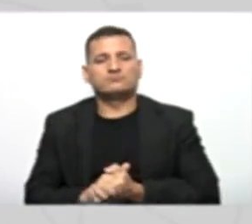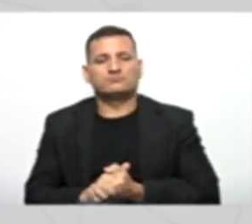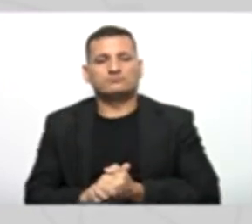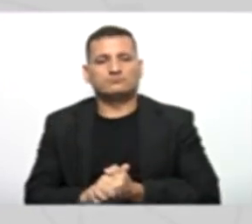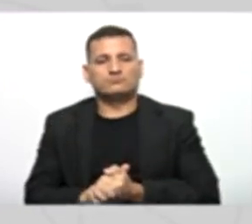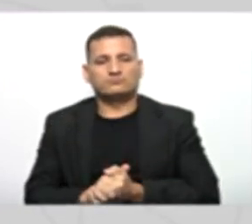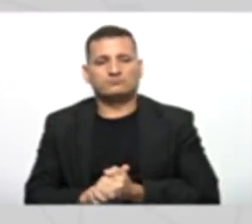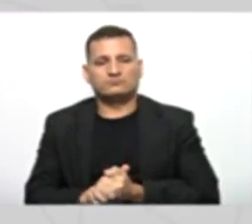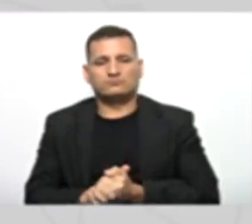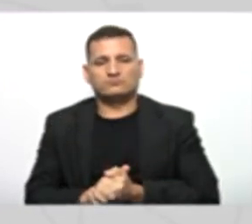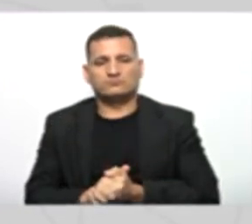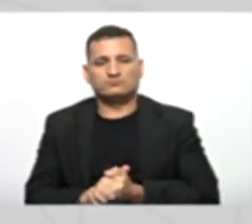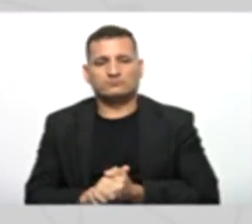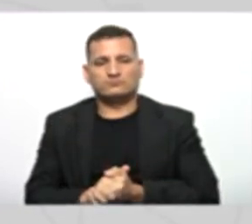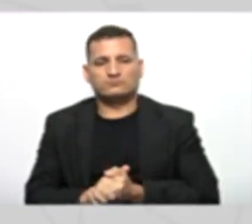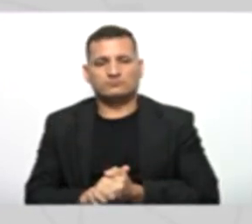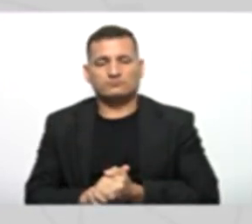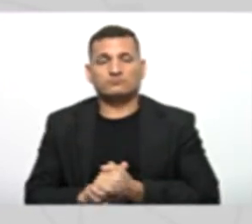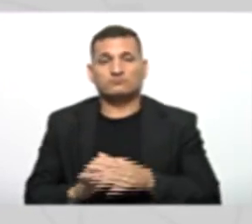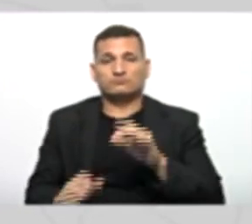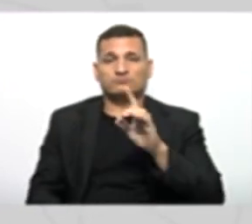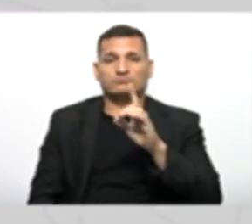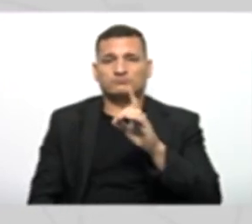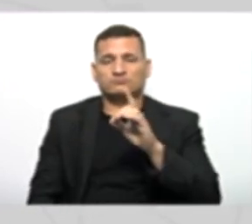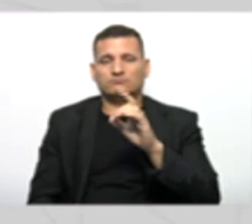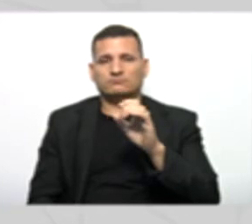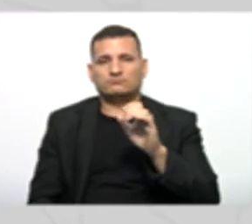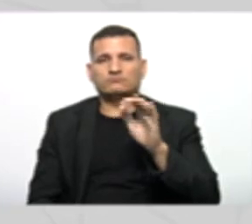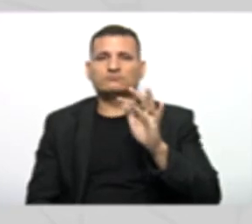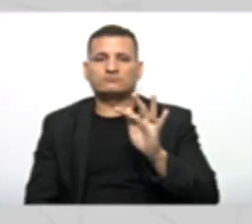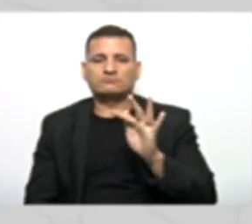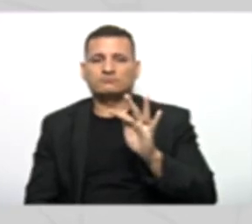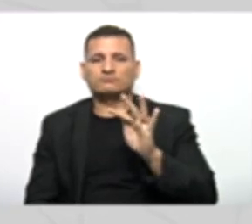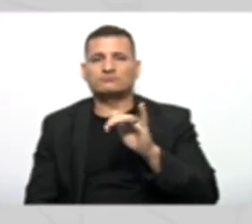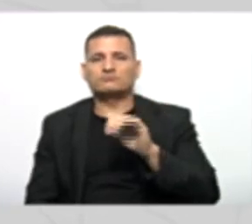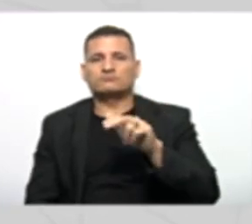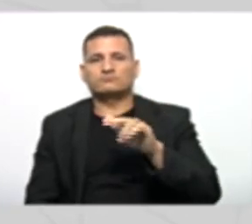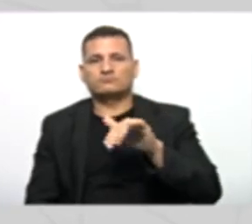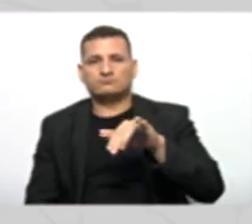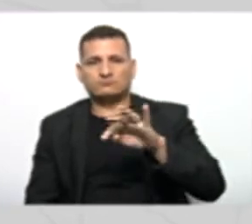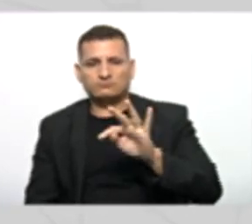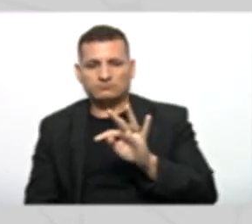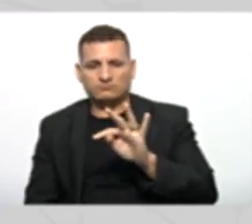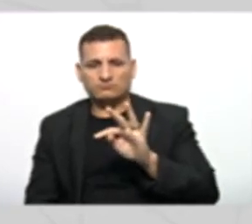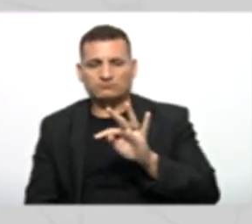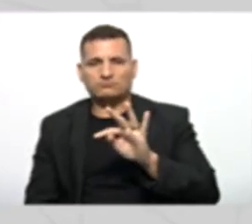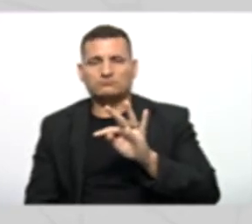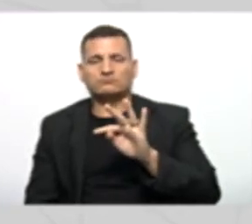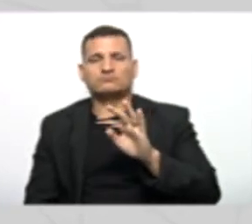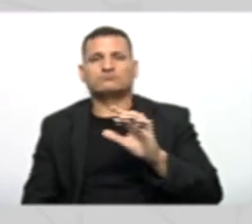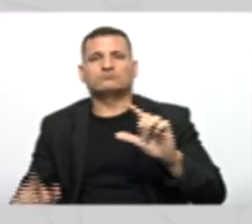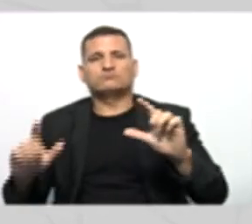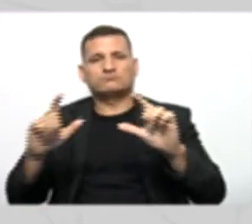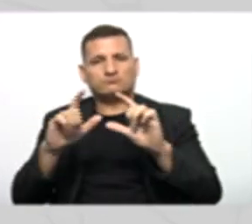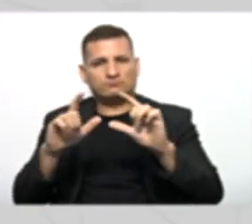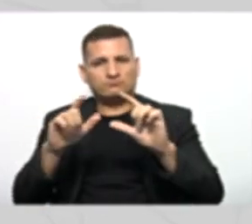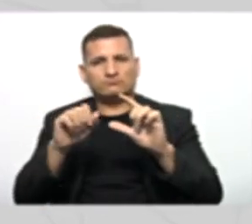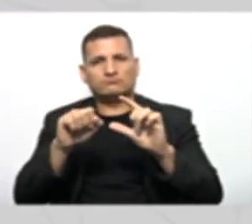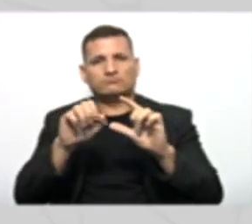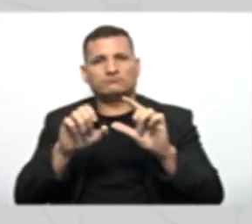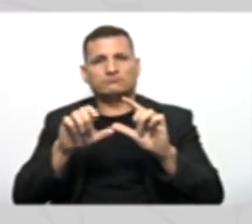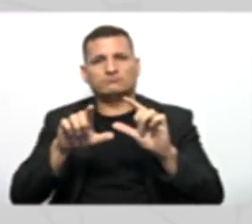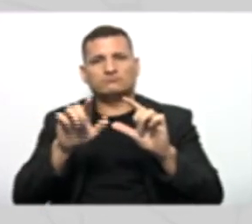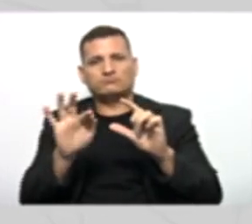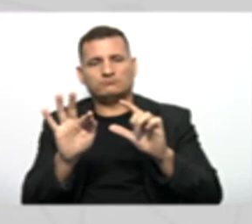criamos aqui O nosso método construtor Def Init Underline Underline Init Underline Underline Importante